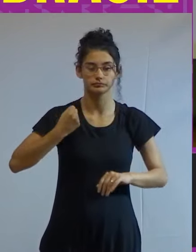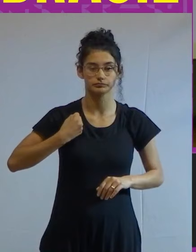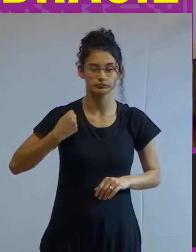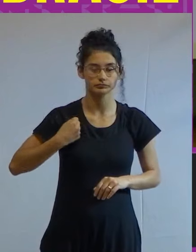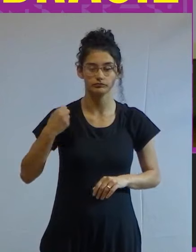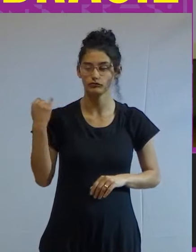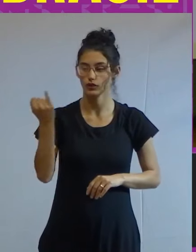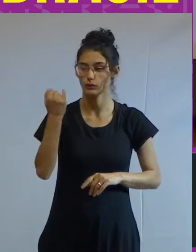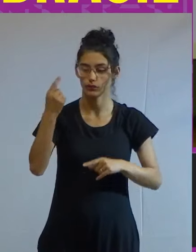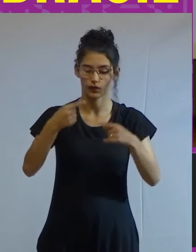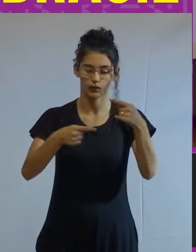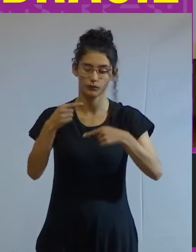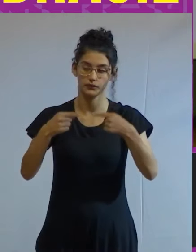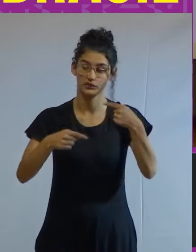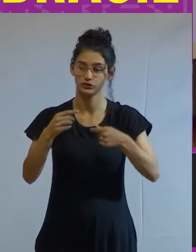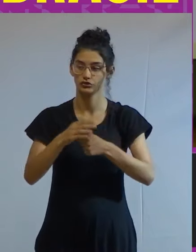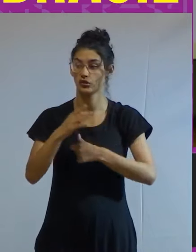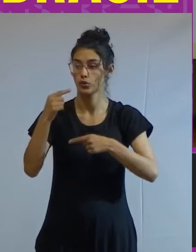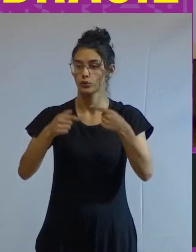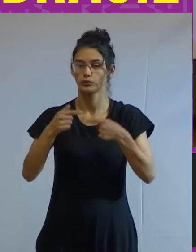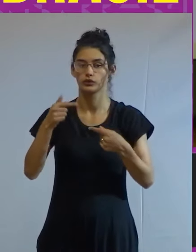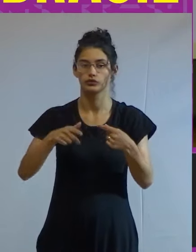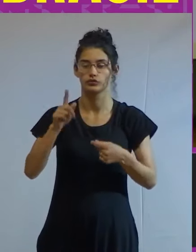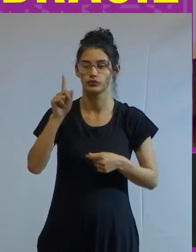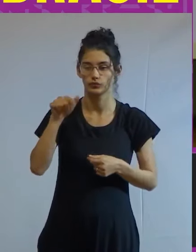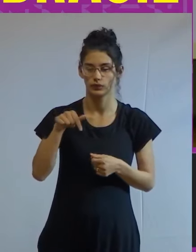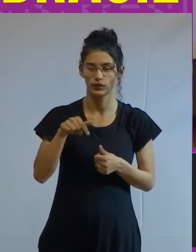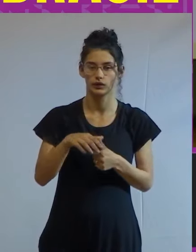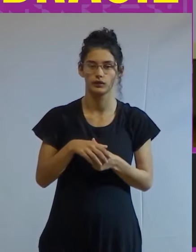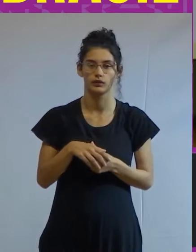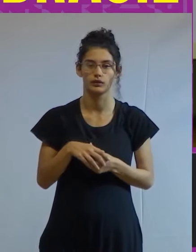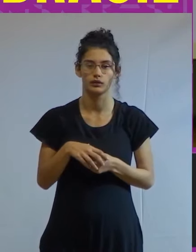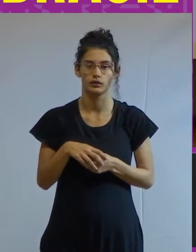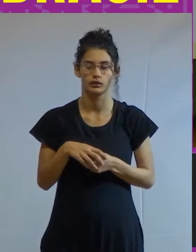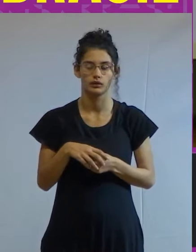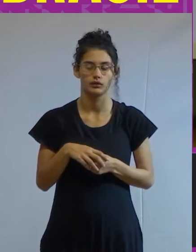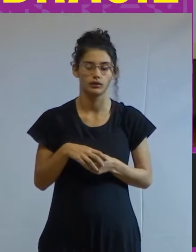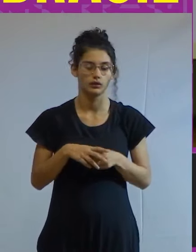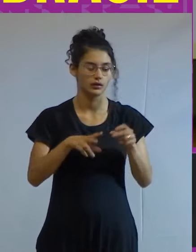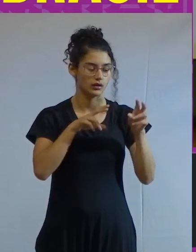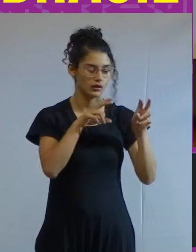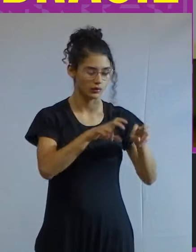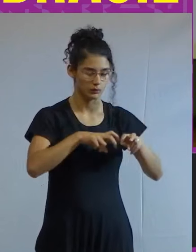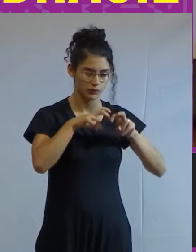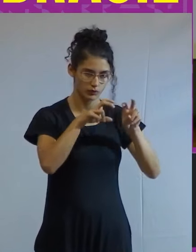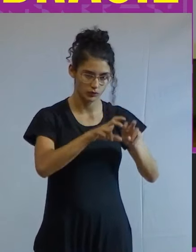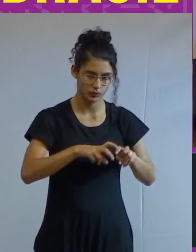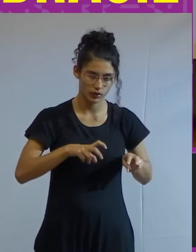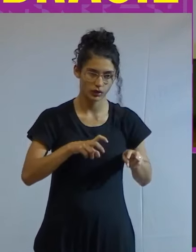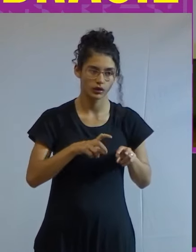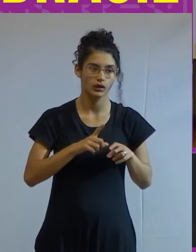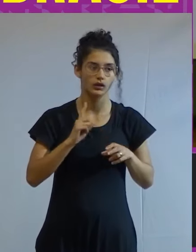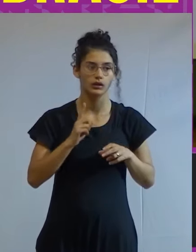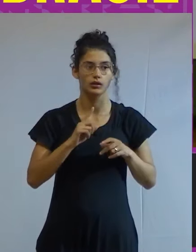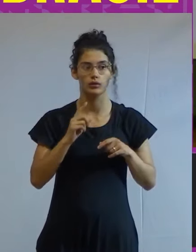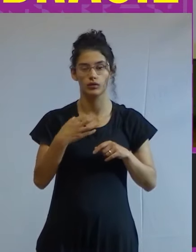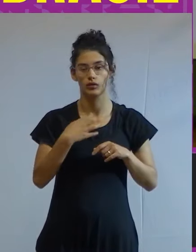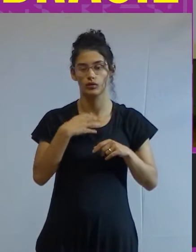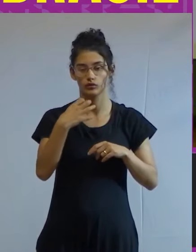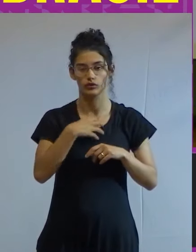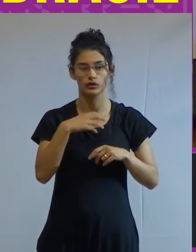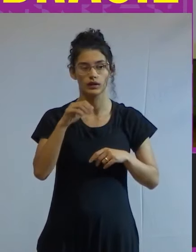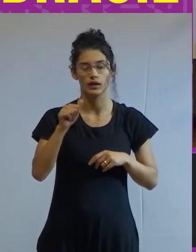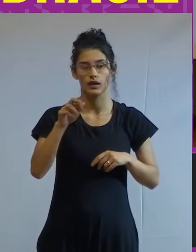importa é o dado político o dado político é a agropecuária ou não por acaso a expressão